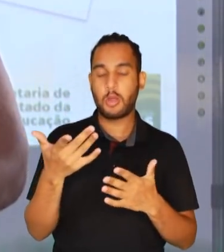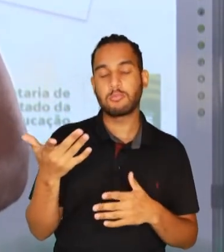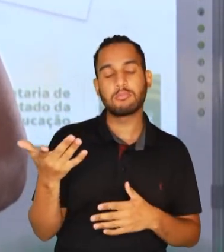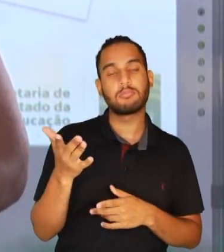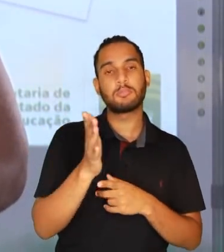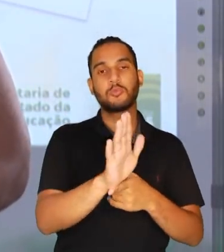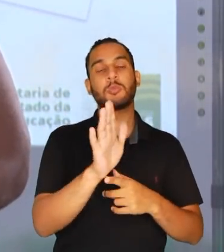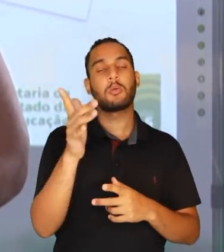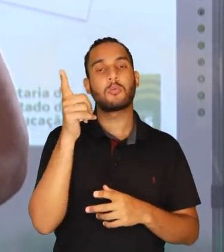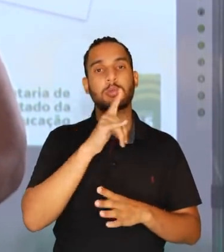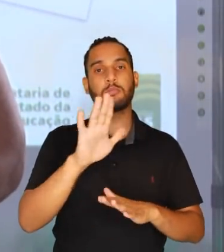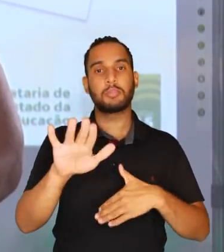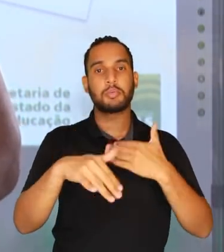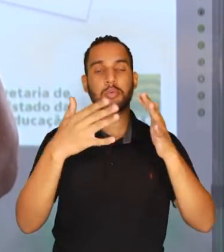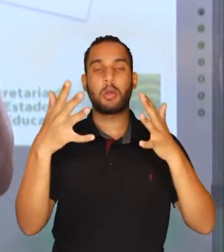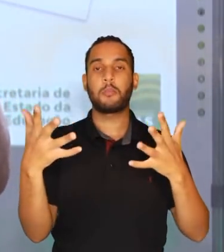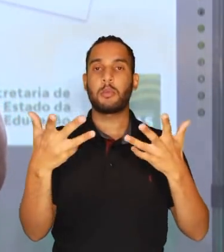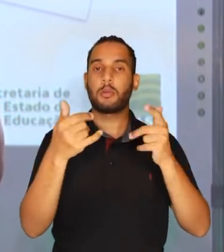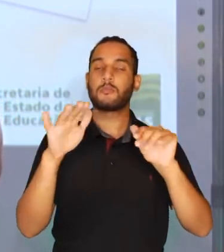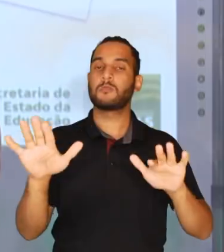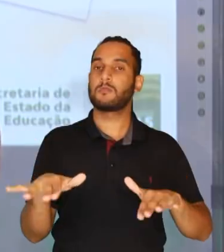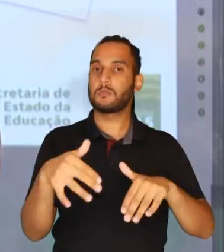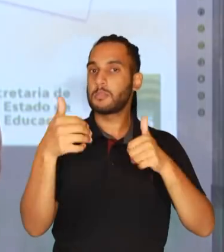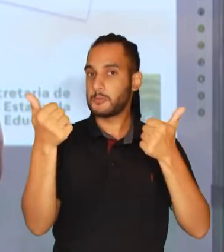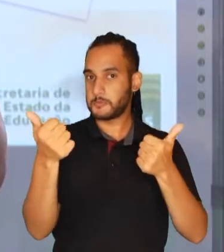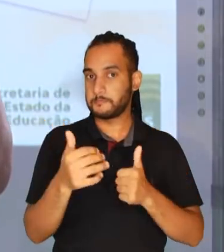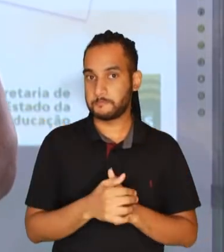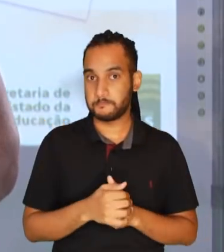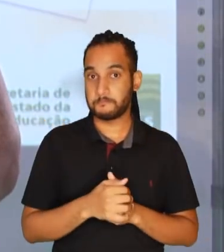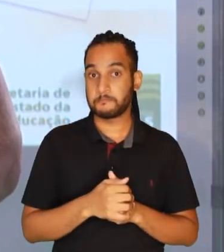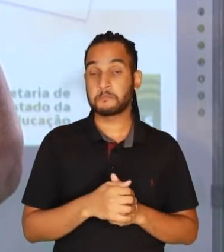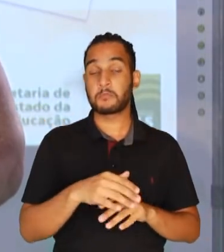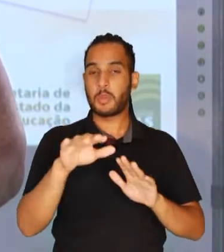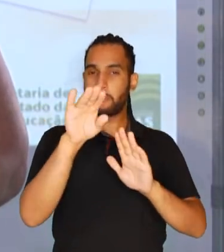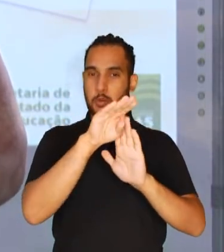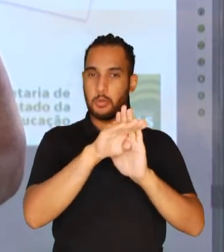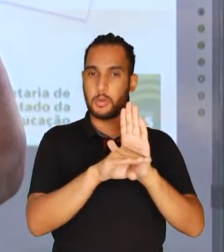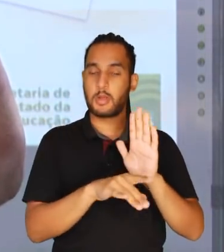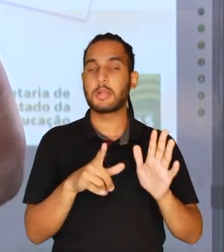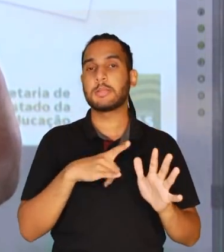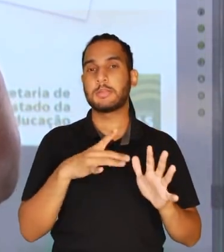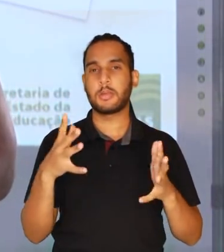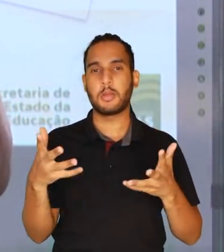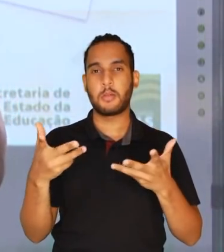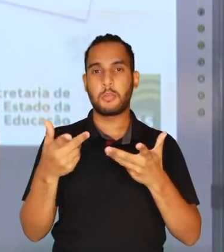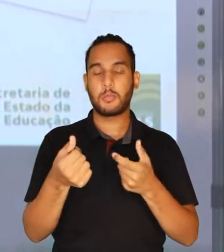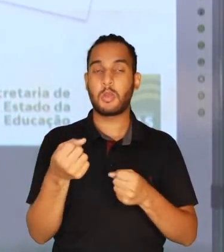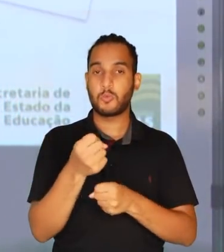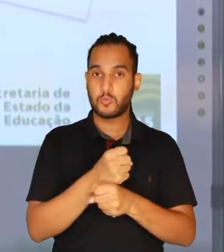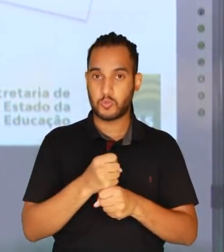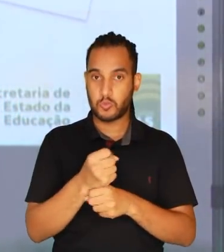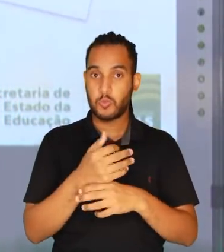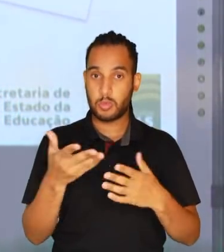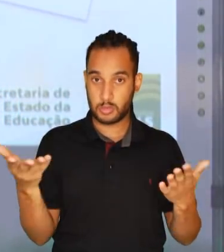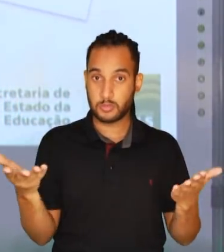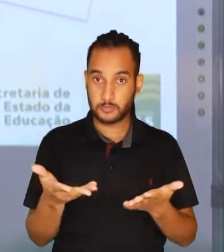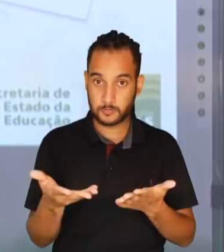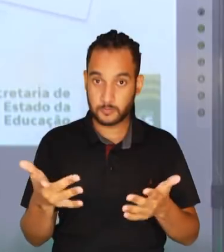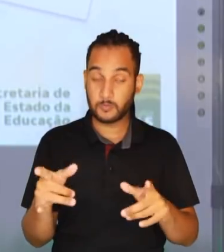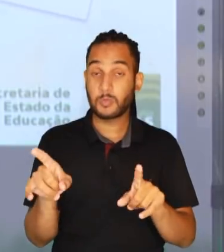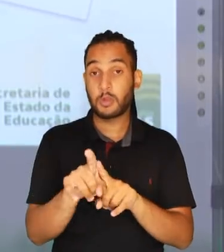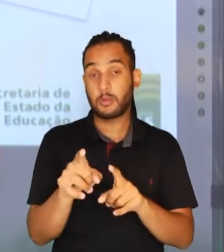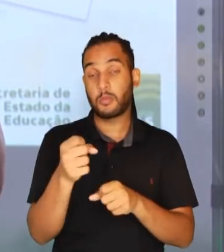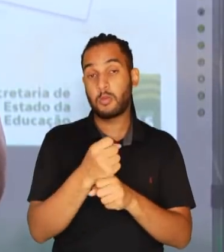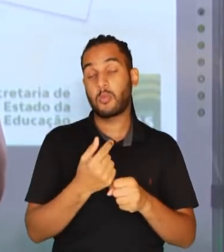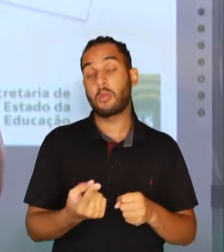intensificação das habilidades para 2021. Essa matriz contém habilidades do ano em curso e